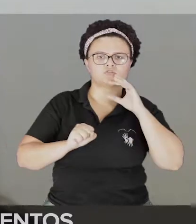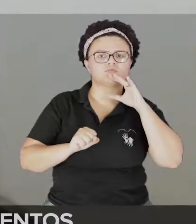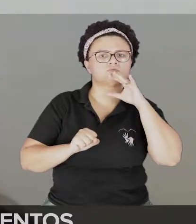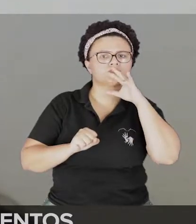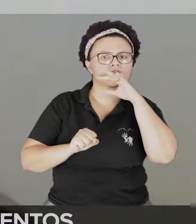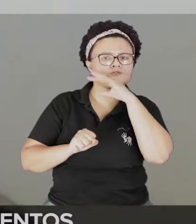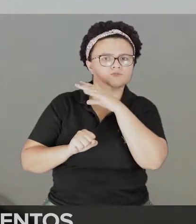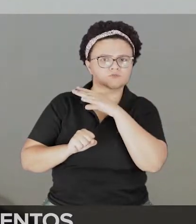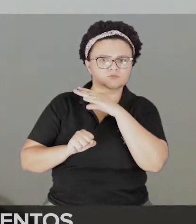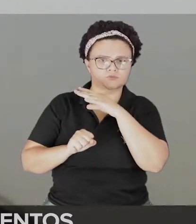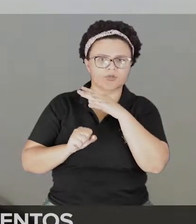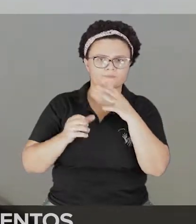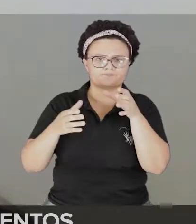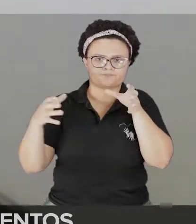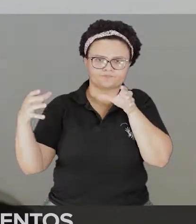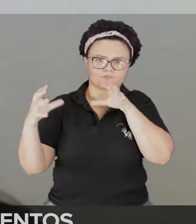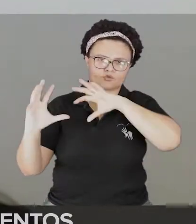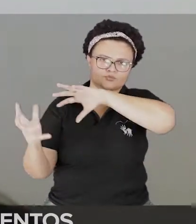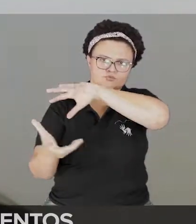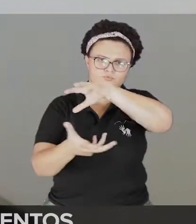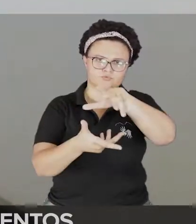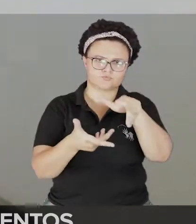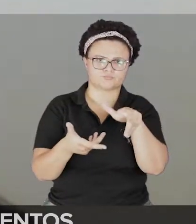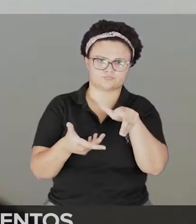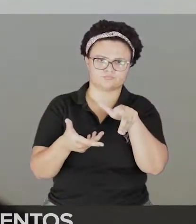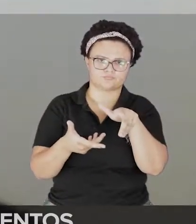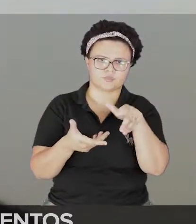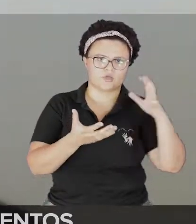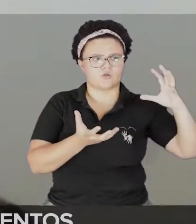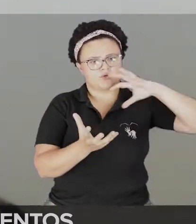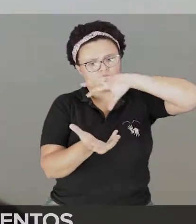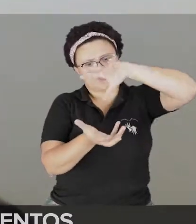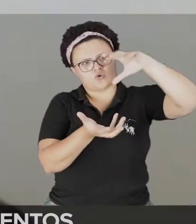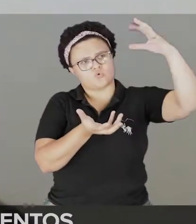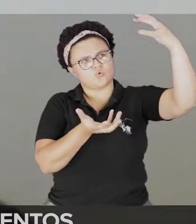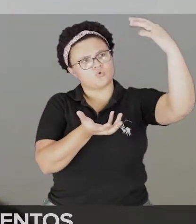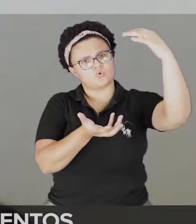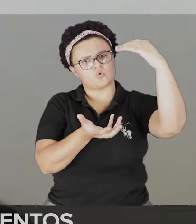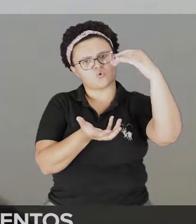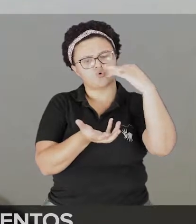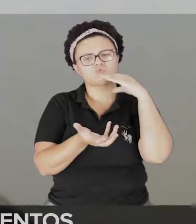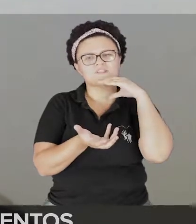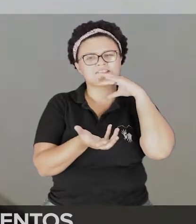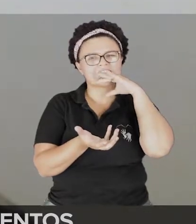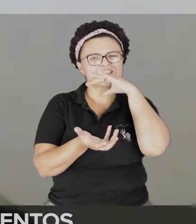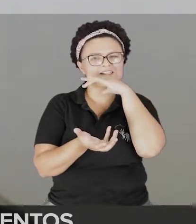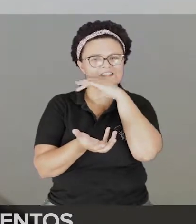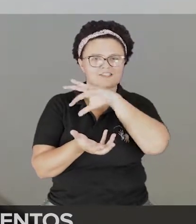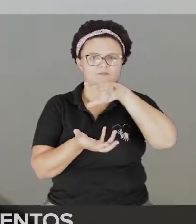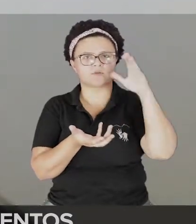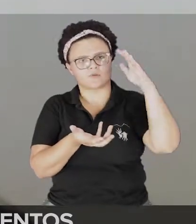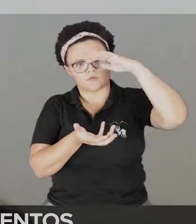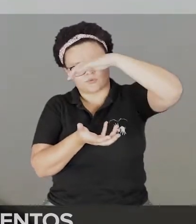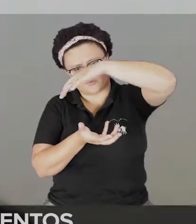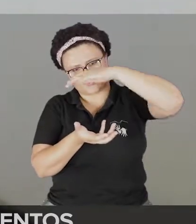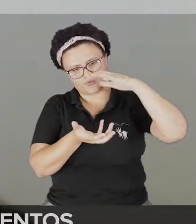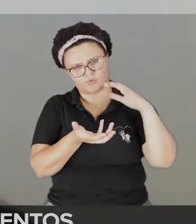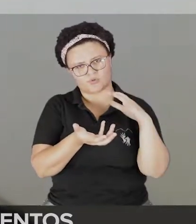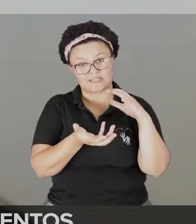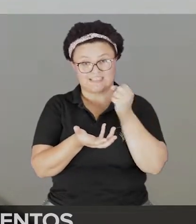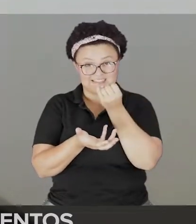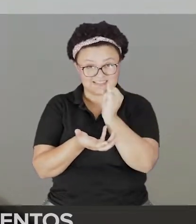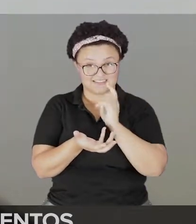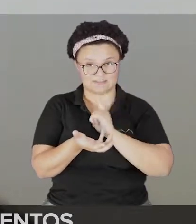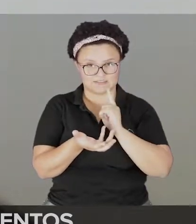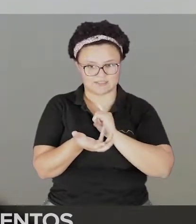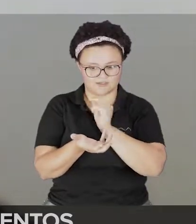próximo ao continente e não deixa o calor escapar para a atmosfera. Enquanto que, numa cobertura vegetal mais verdinha, gente